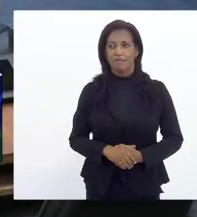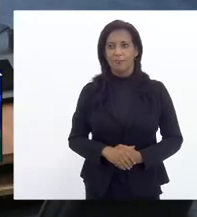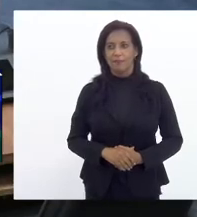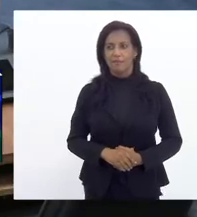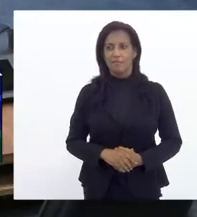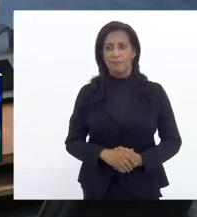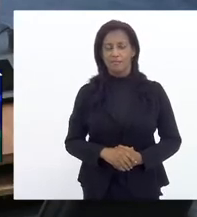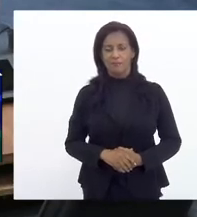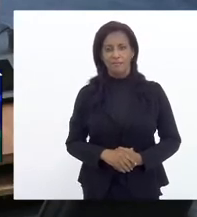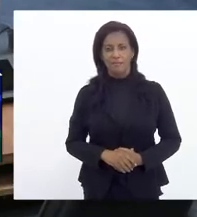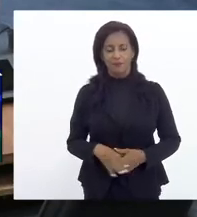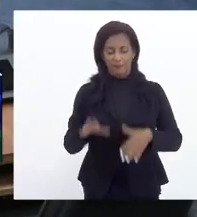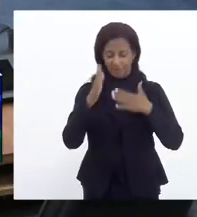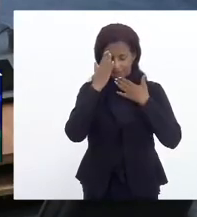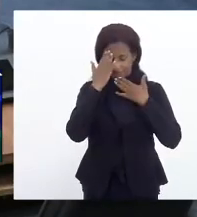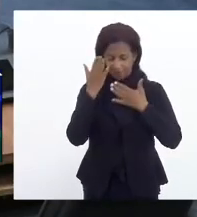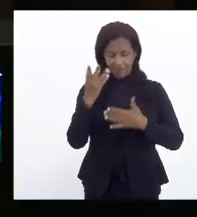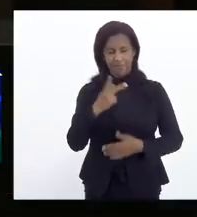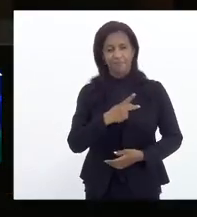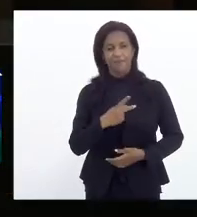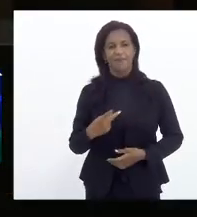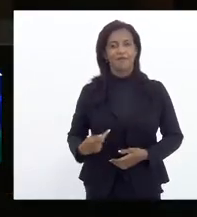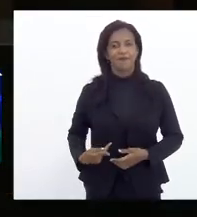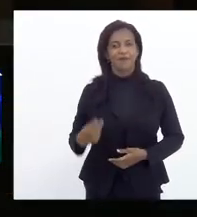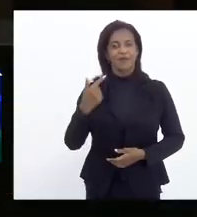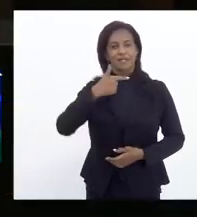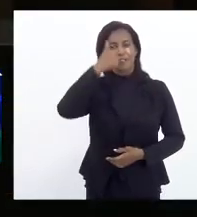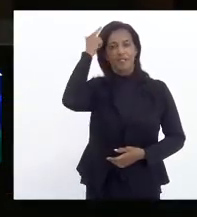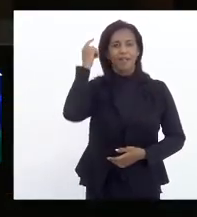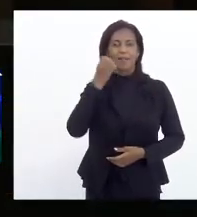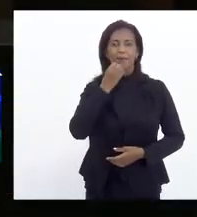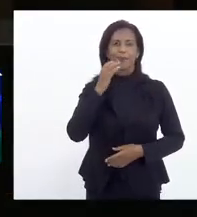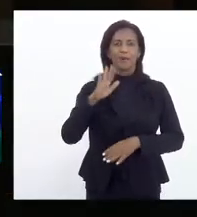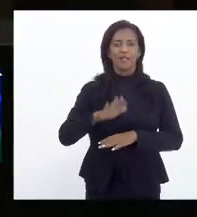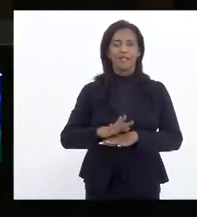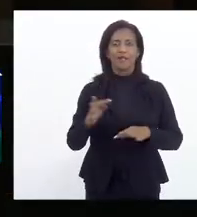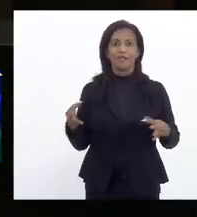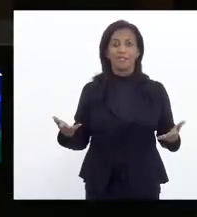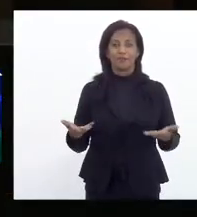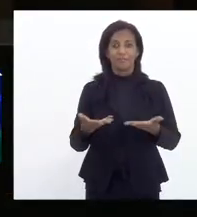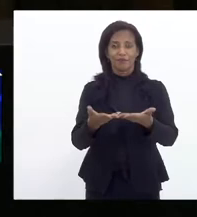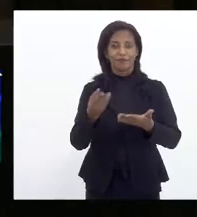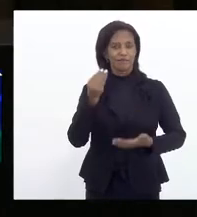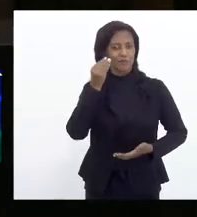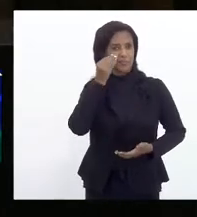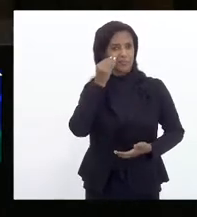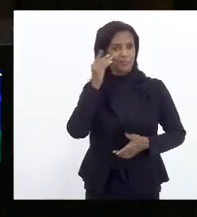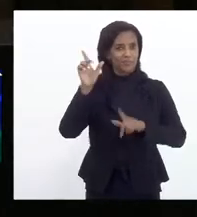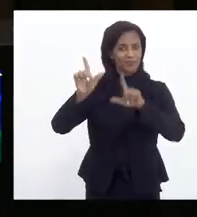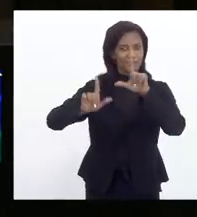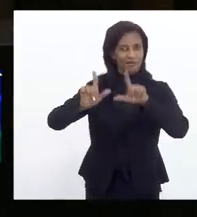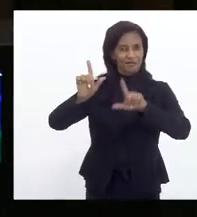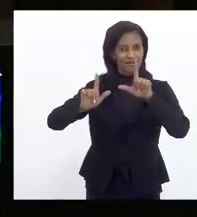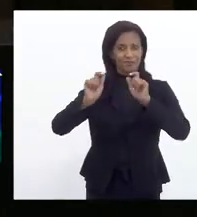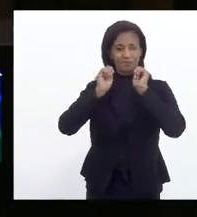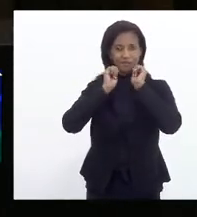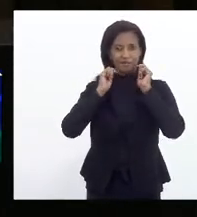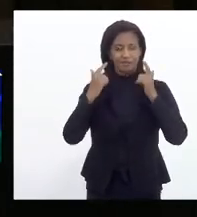Muito obrigado, presidente Luiz Paulo. Boa tarde. Boa tarde a todos que nos assistem pela TVR Alerje.